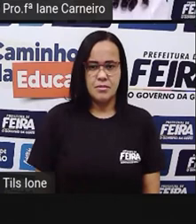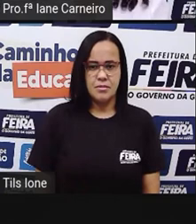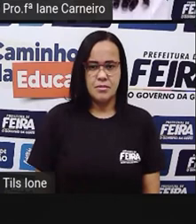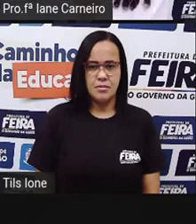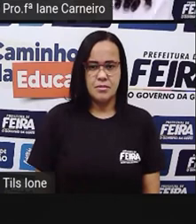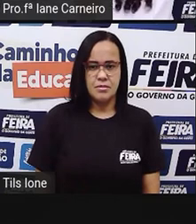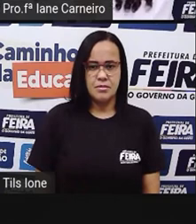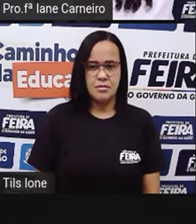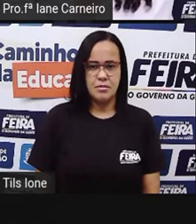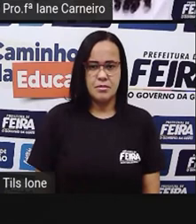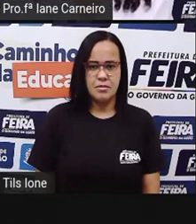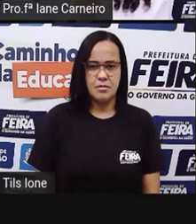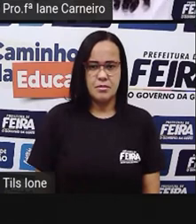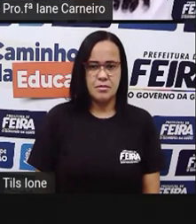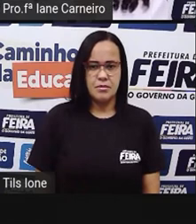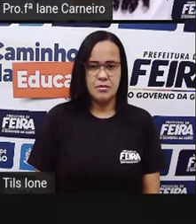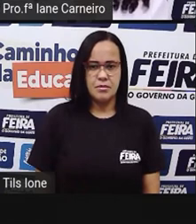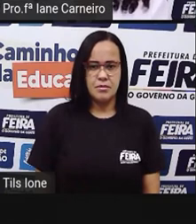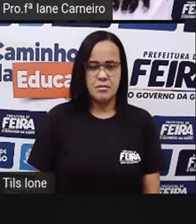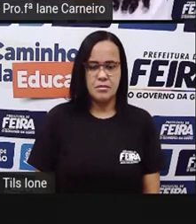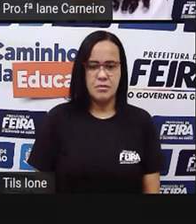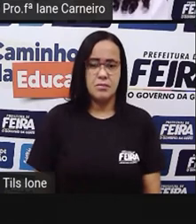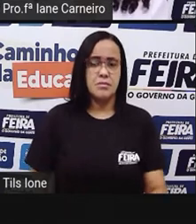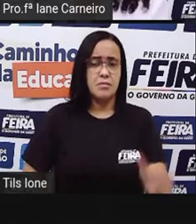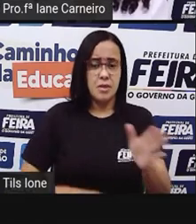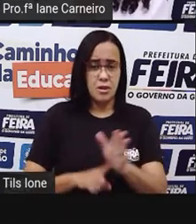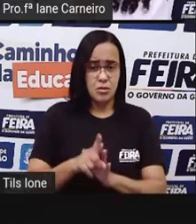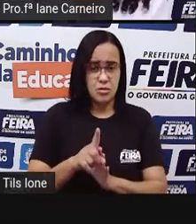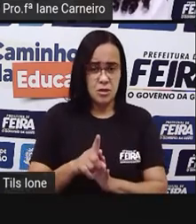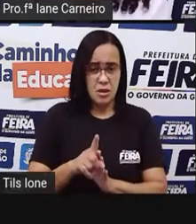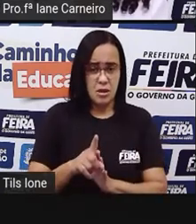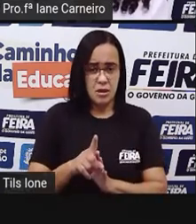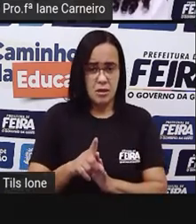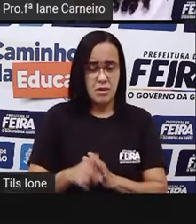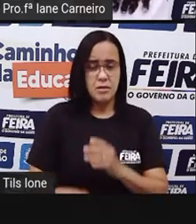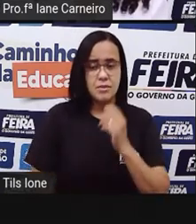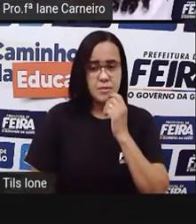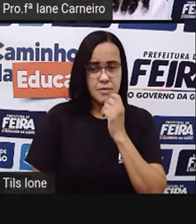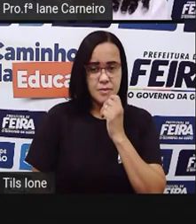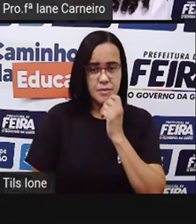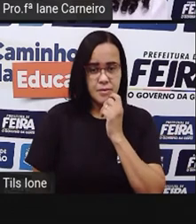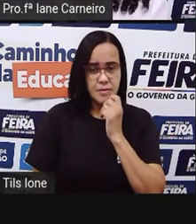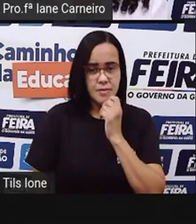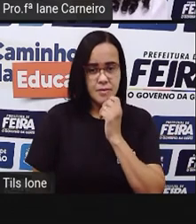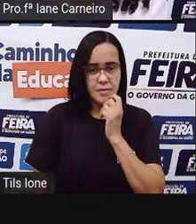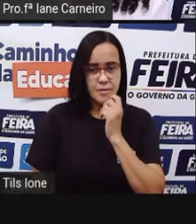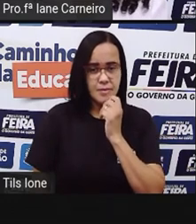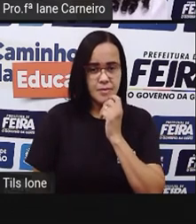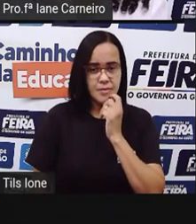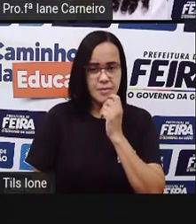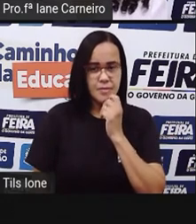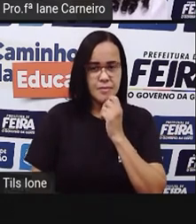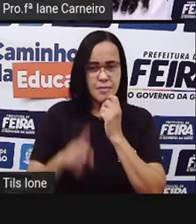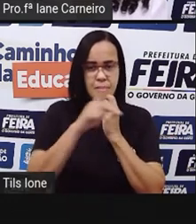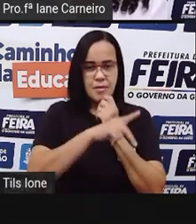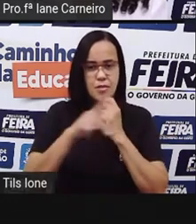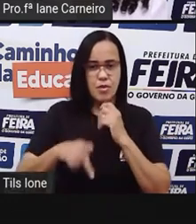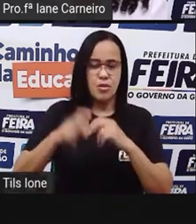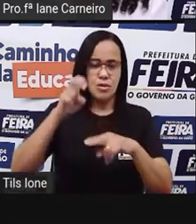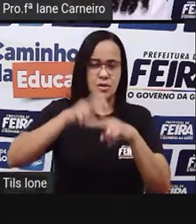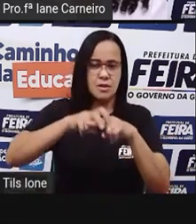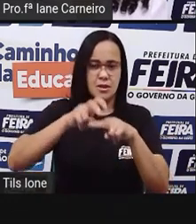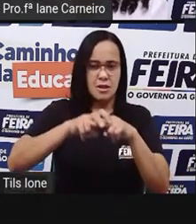Uma mesa. Que, se eu perguntar para vocês, ó, aqui está a Pró sentada na cadeira e na mesa.